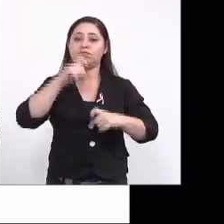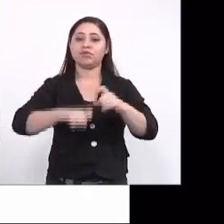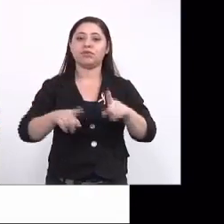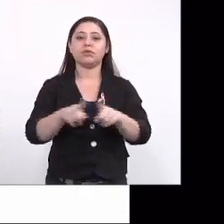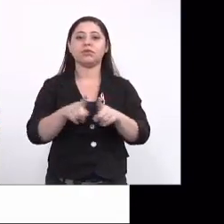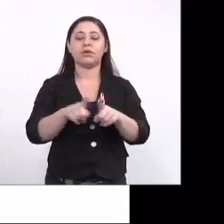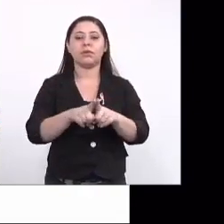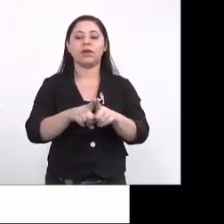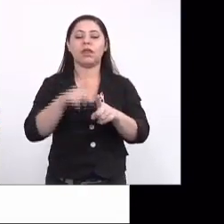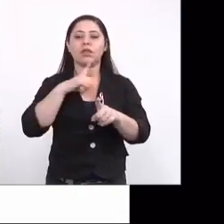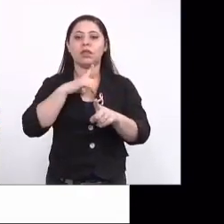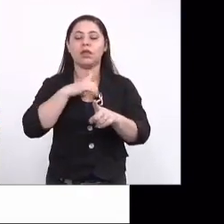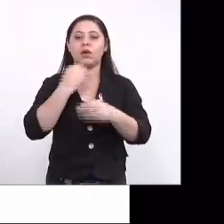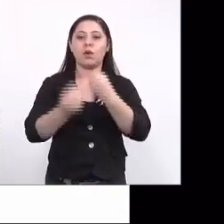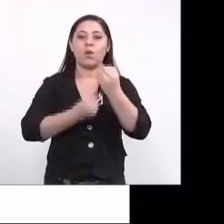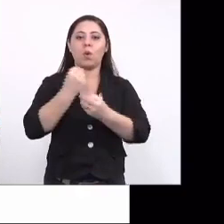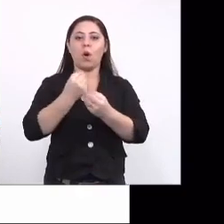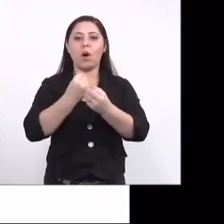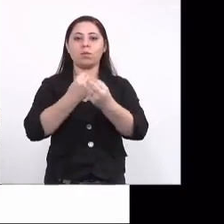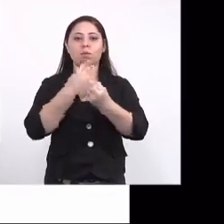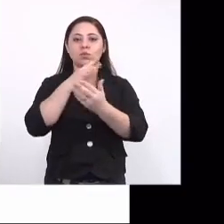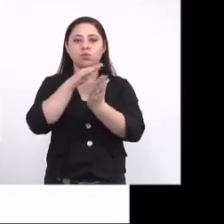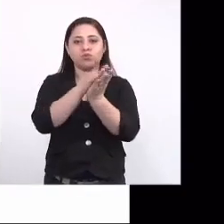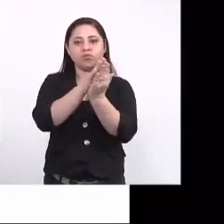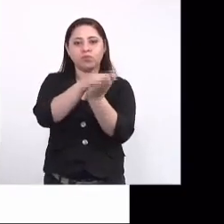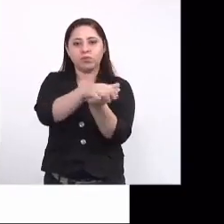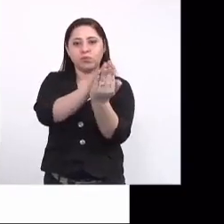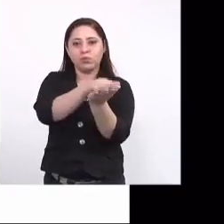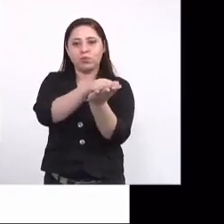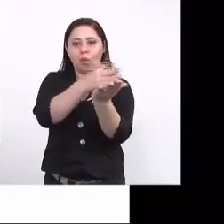também relatos da transmissão por transfusão sanguínea.